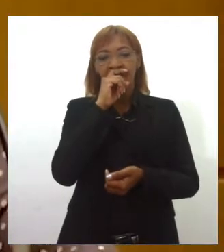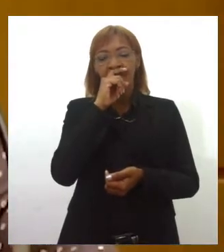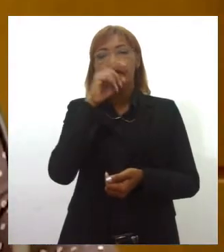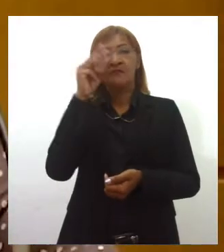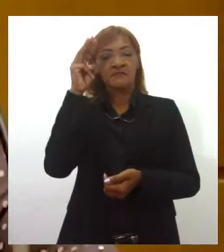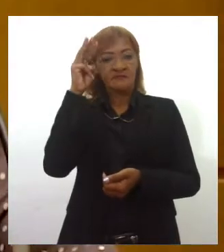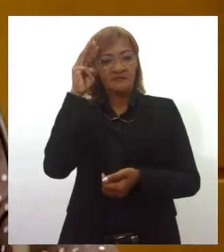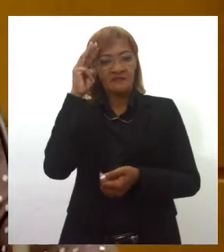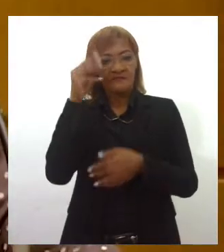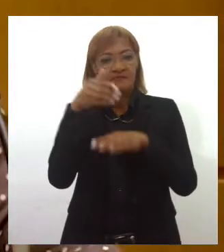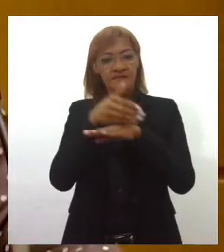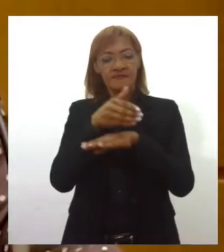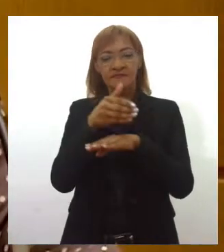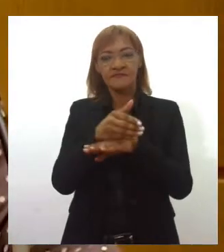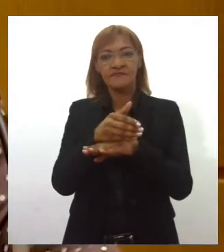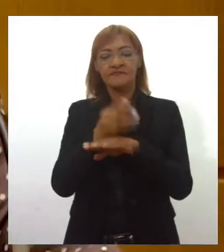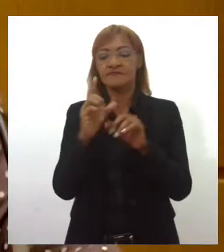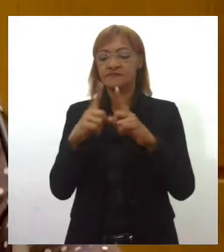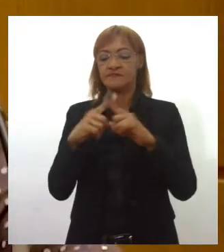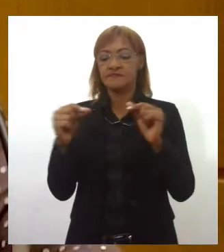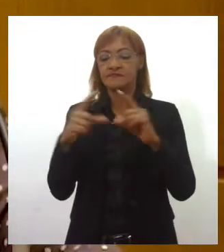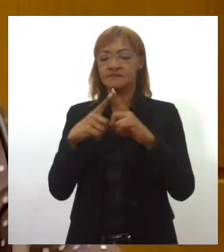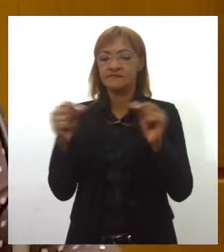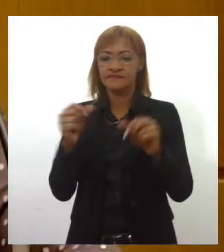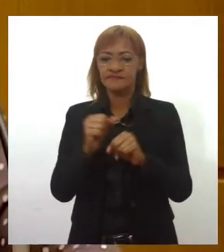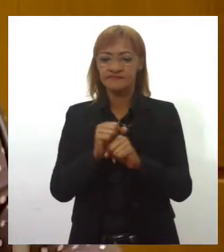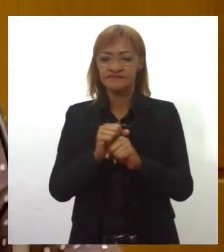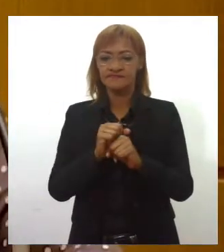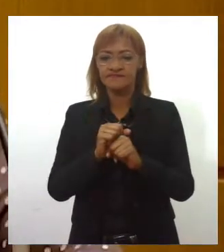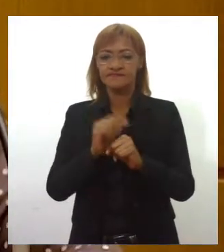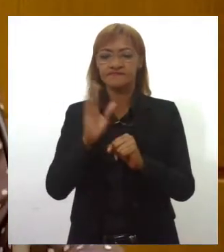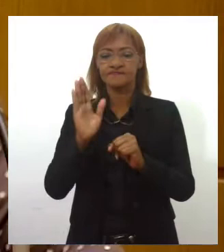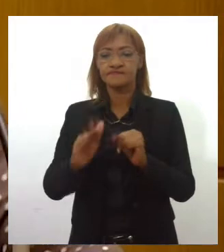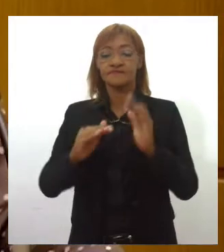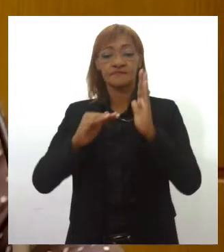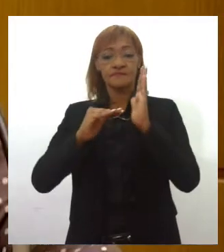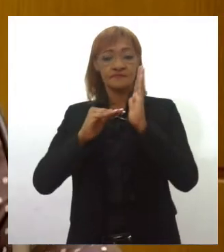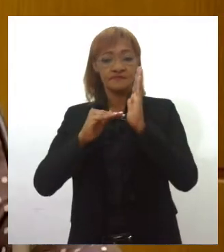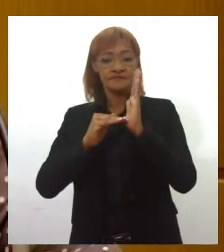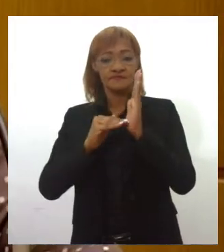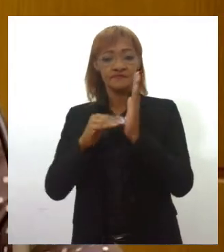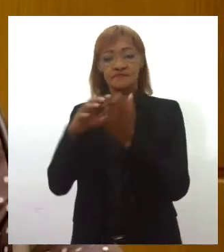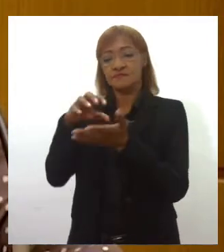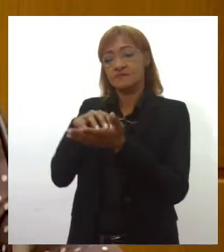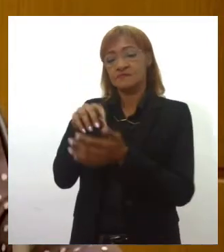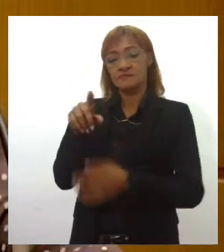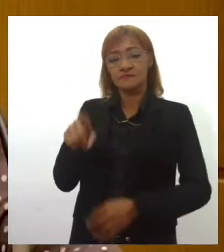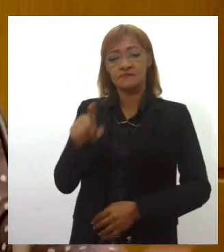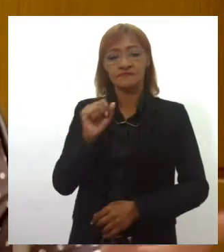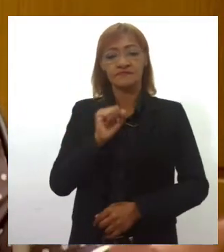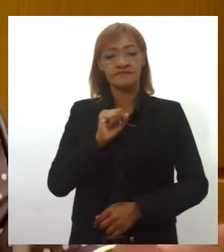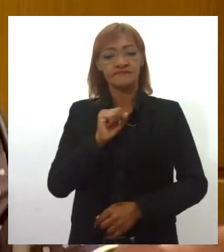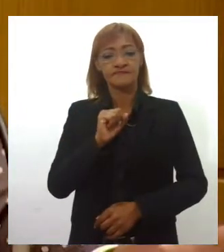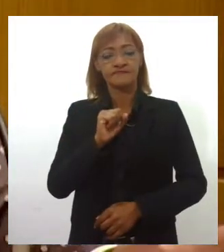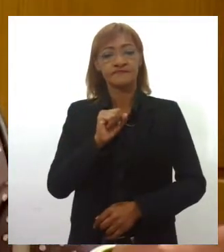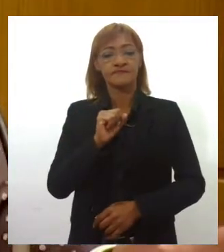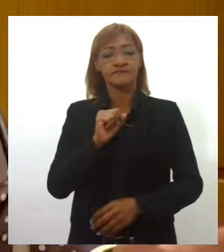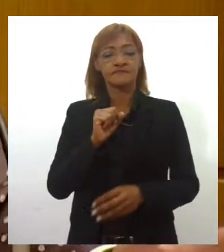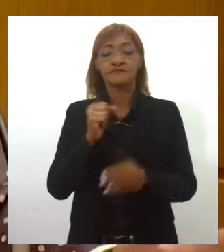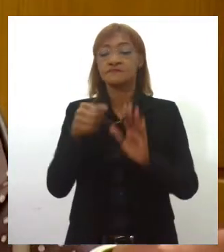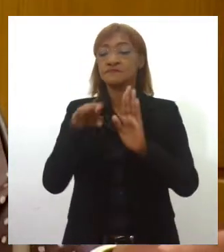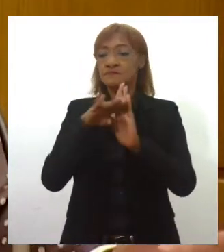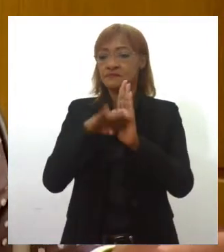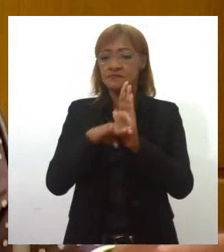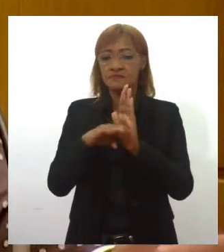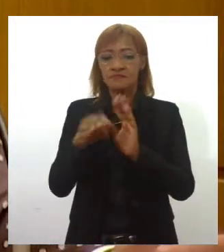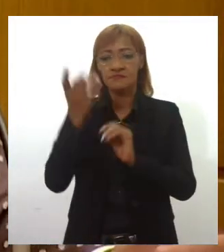de uma programação no Senado, na Procuradoria da Mulher do Senado, com a senadora Leila, dentro da programação do